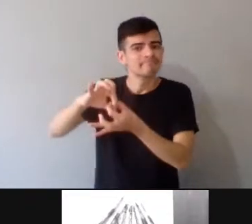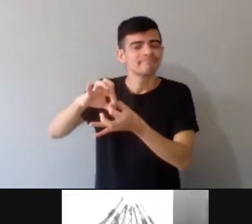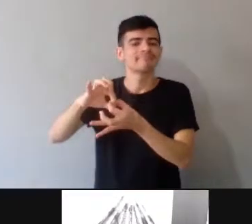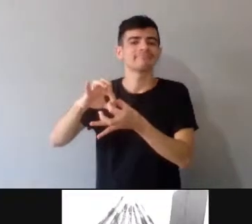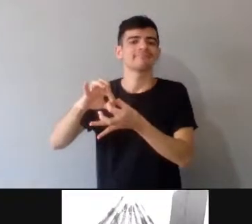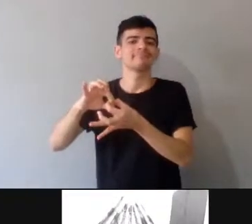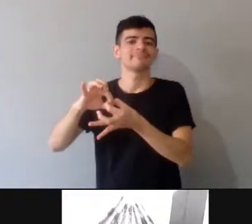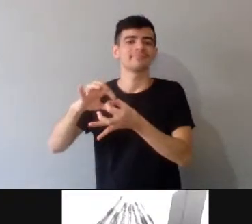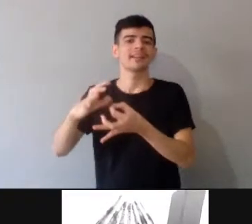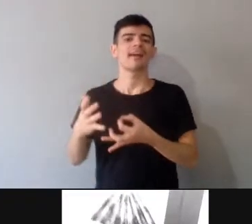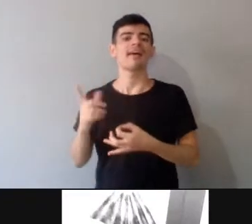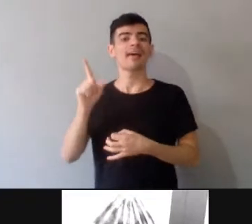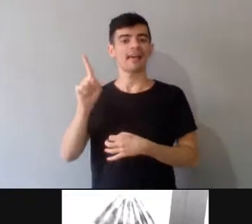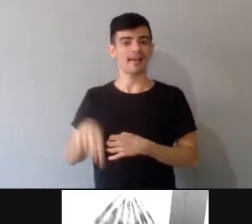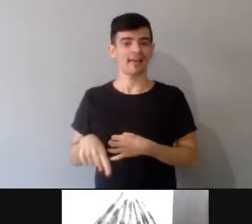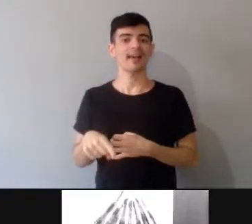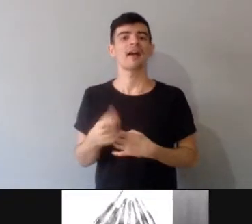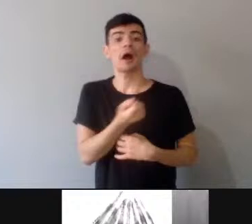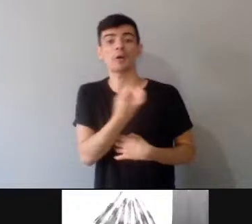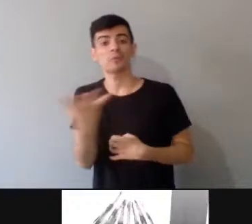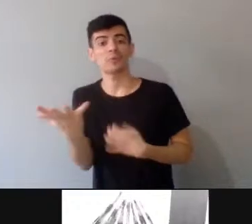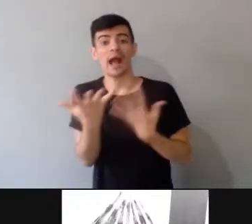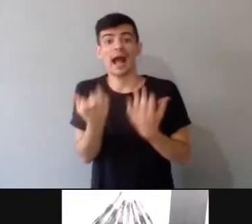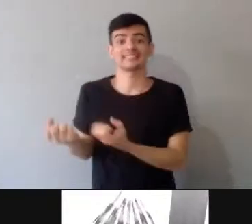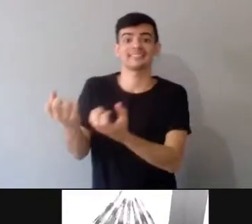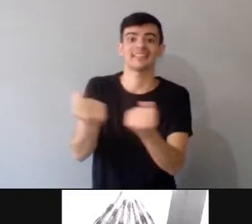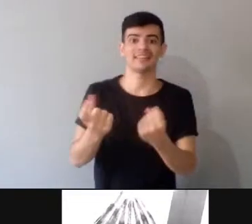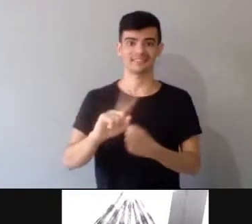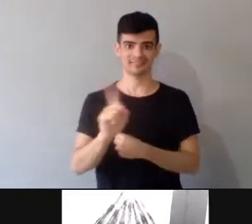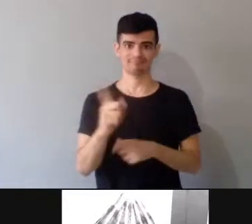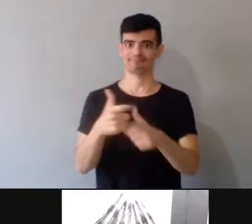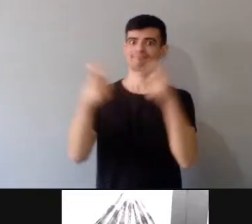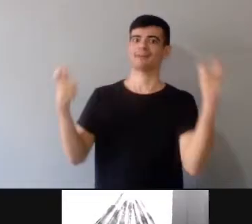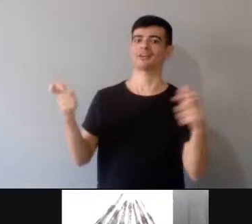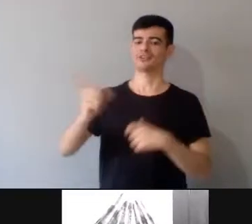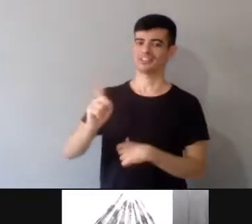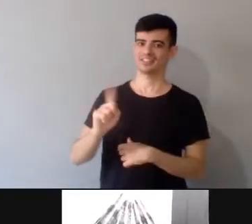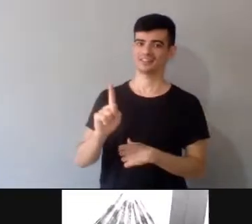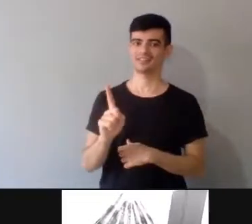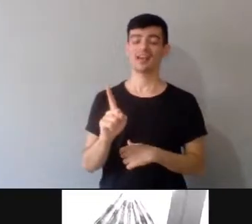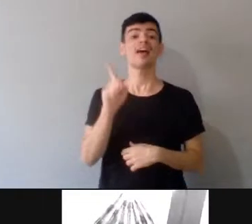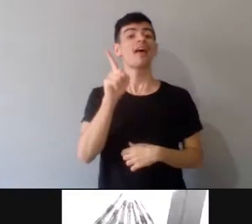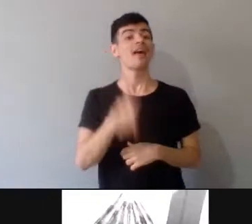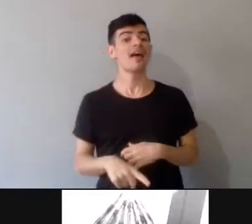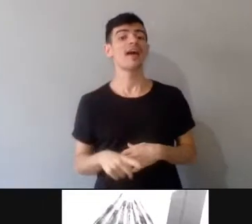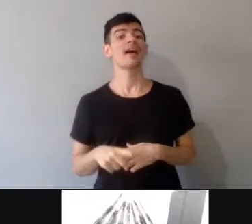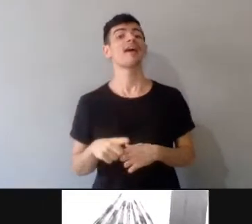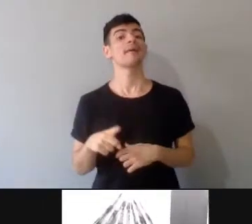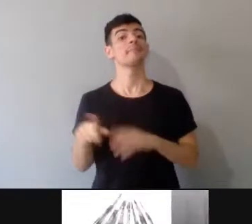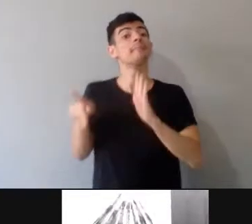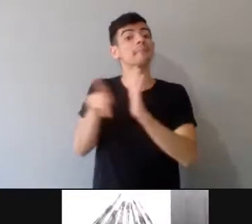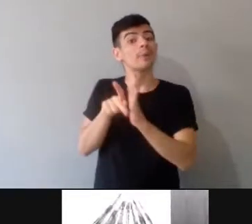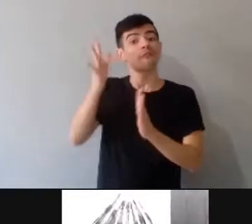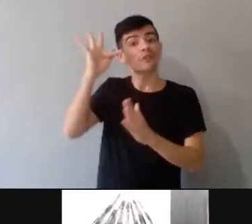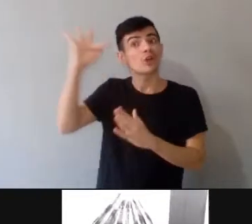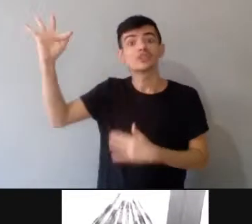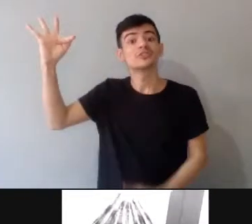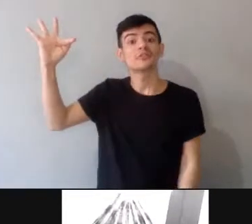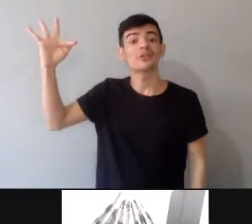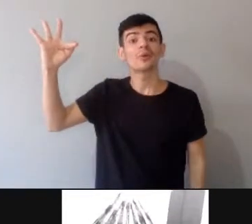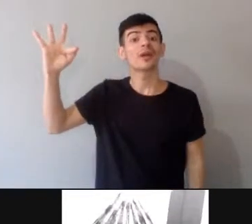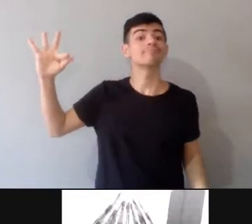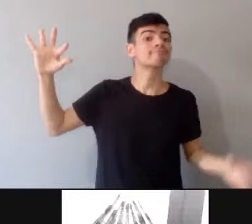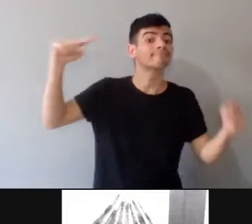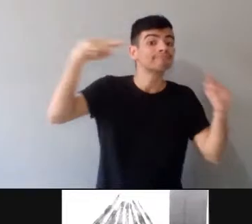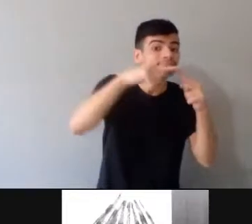digamos assim, aceitas, né? Eram outras escolas de pensamento filosófico, era a escola de pensamento filosófico da minha tia-avó, que traz todo